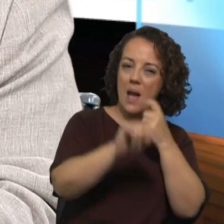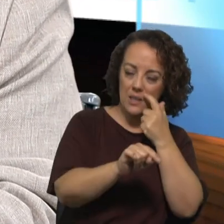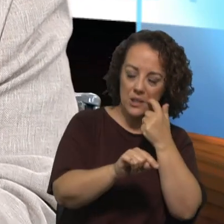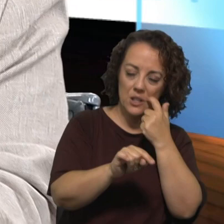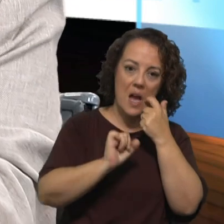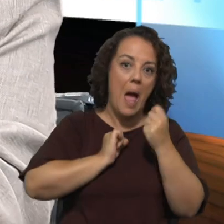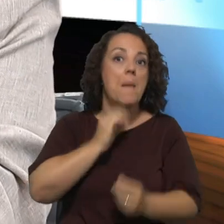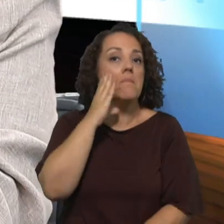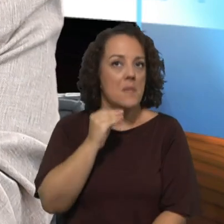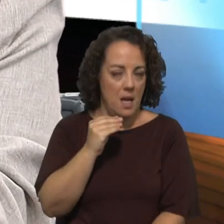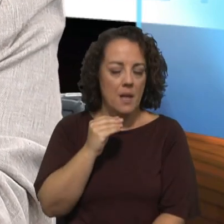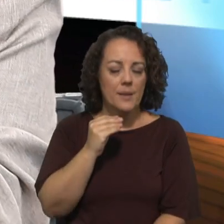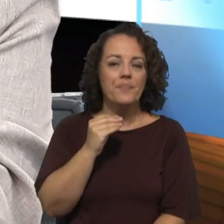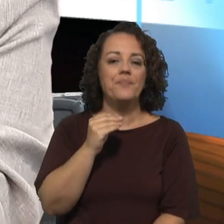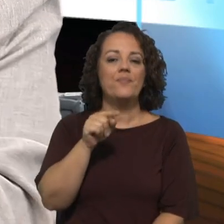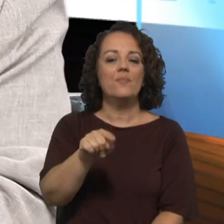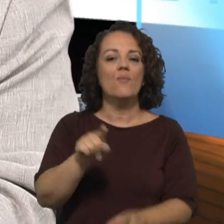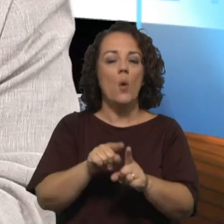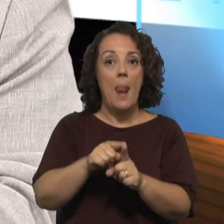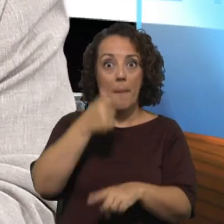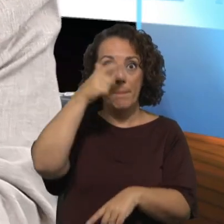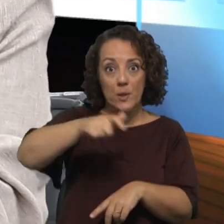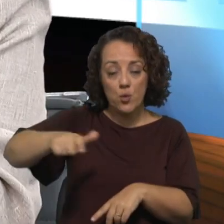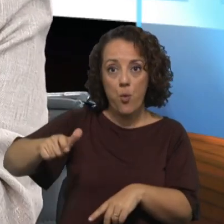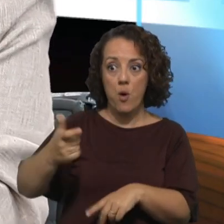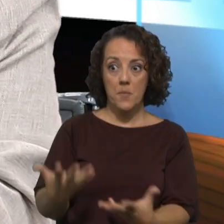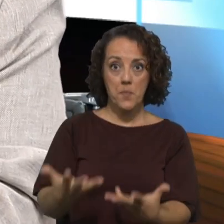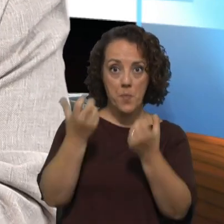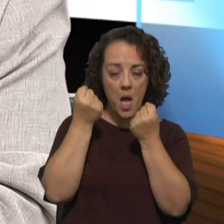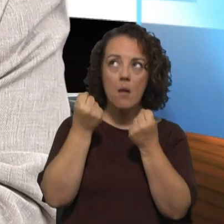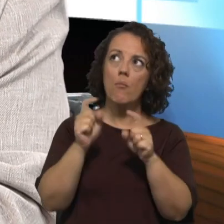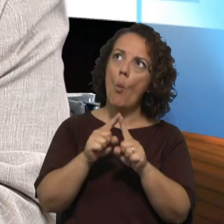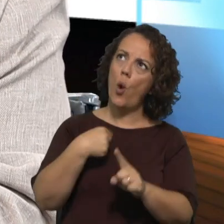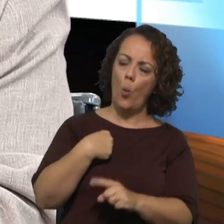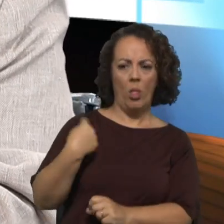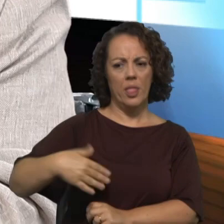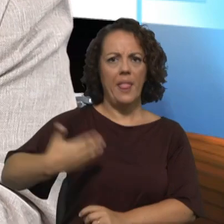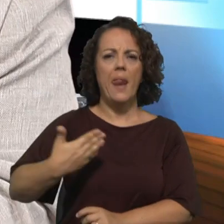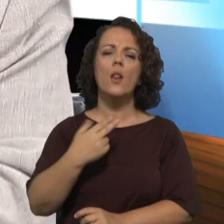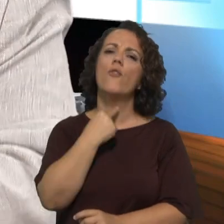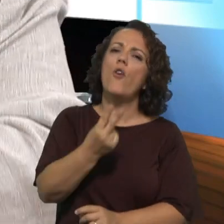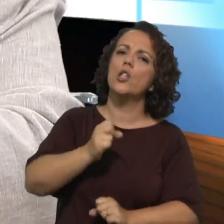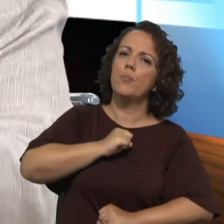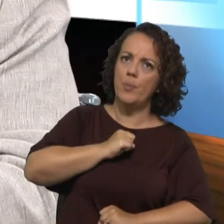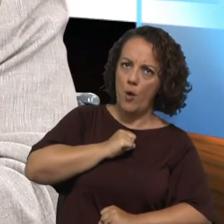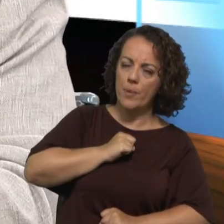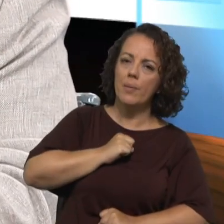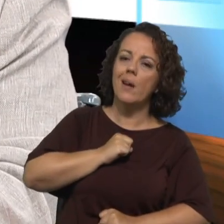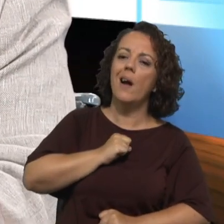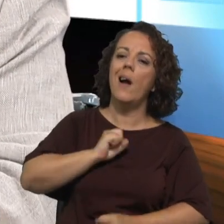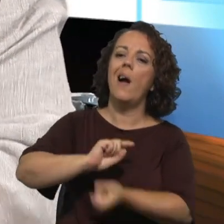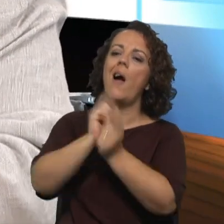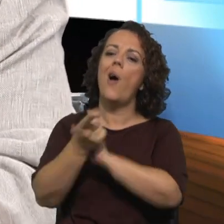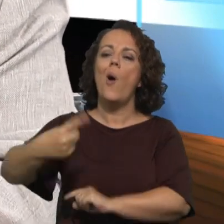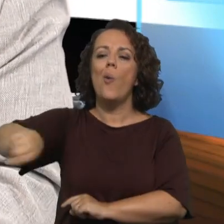ser mantidas mais por pressão das pessoas que querem entrar e que sentiram que tinham direito a ter voz neste processo propriamente para aquelas que estão habituadas a ser